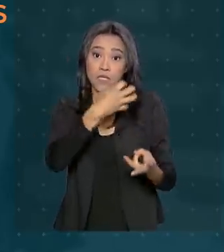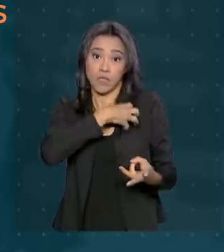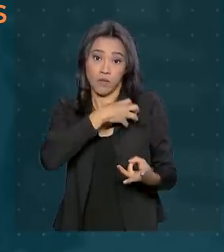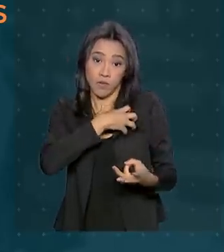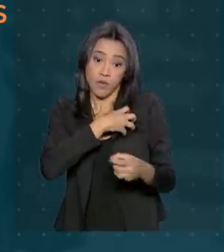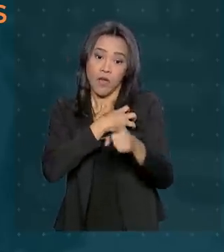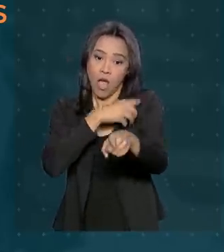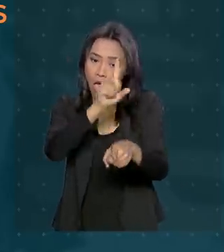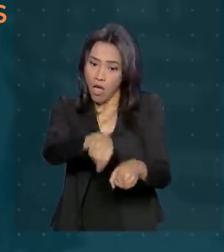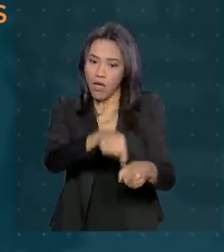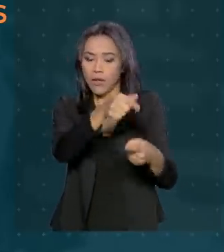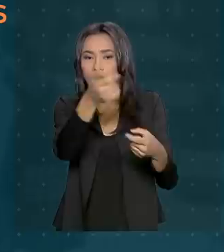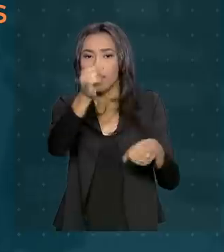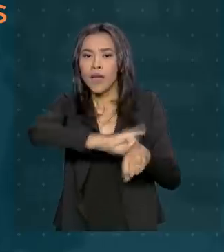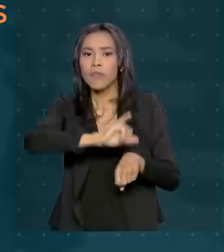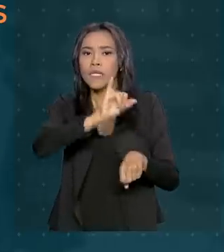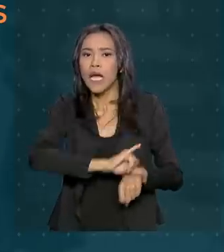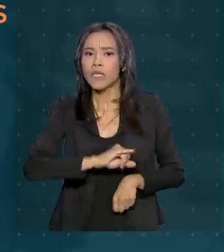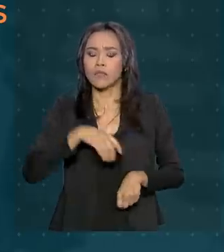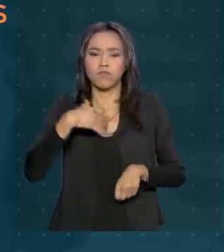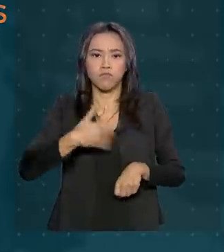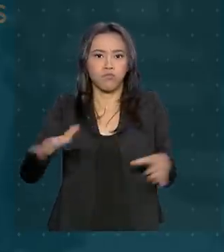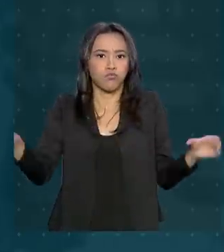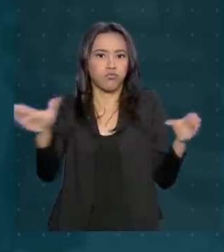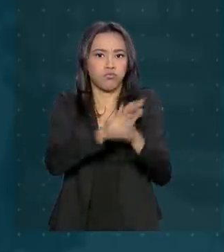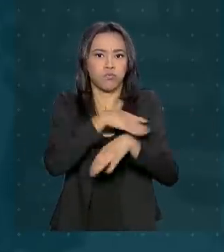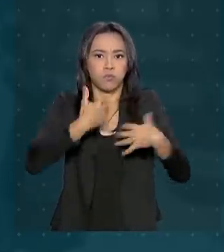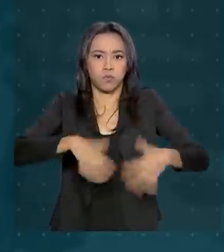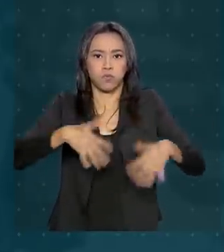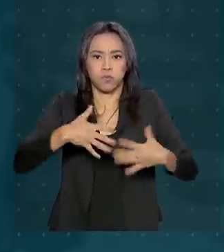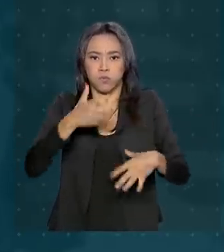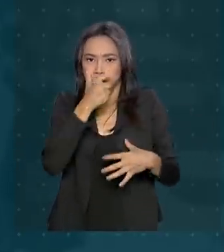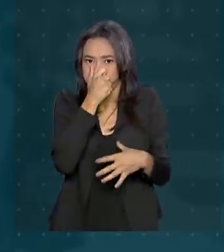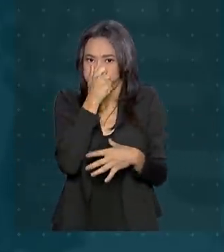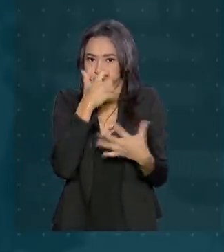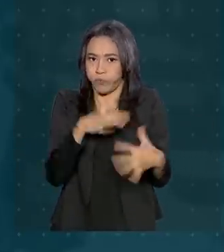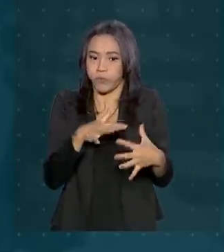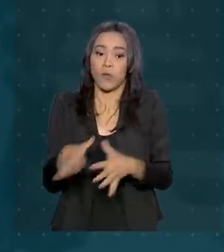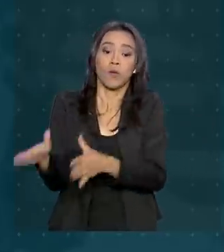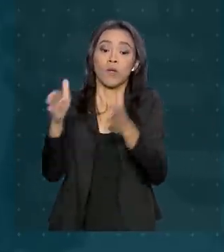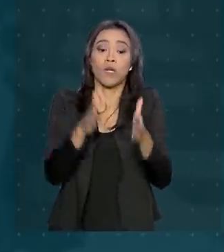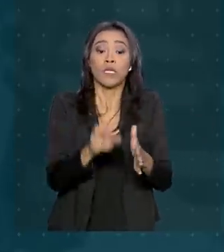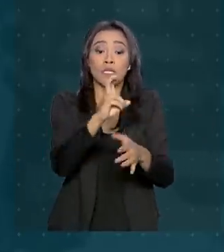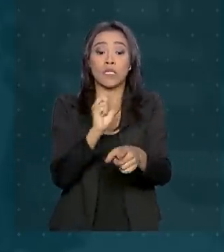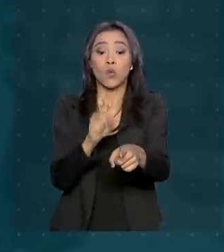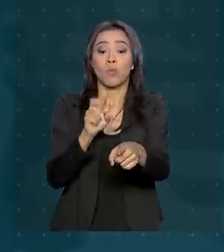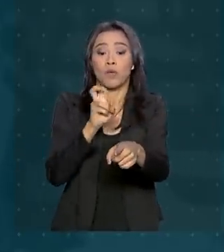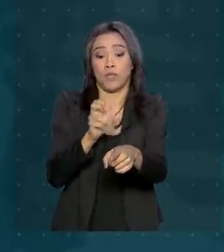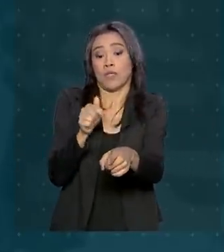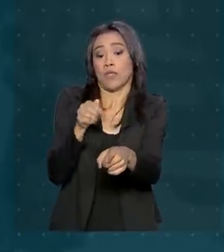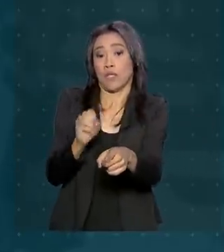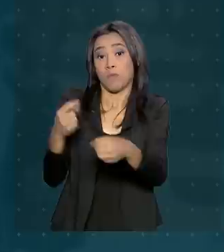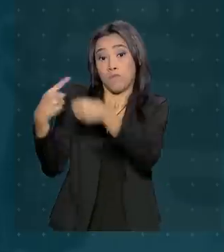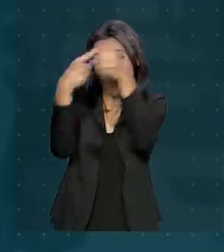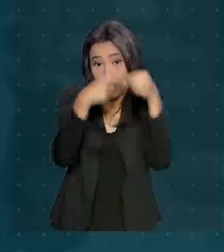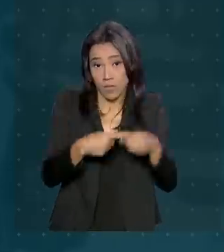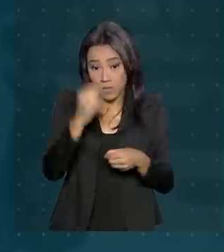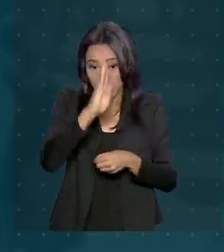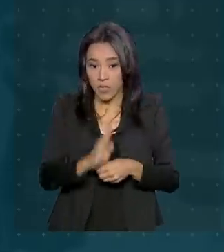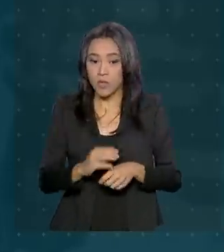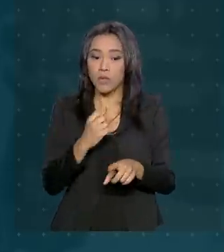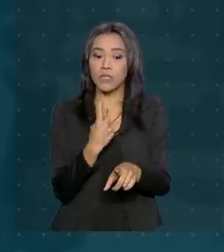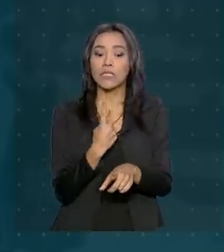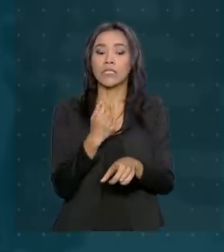são as outras capitais com maior população do Brasil. Dos 5.570 municípios brasileiros, 17